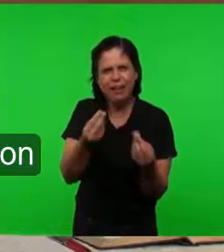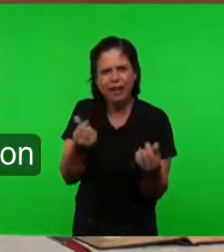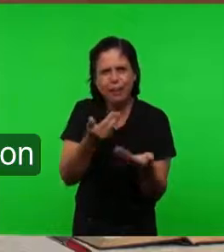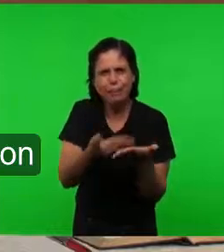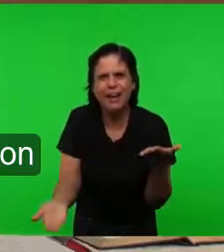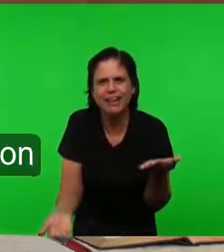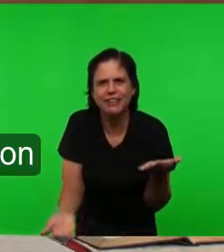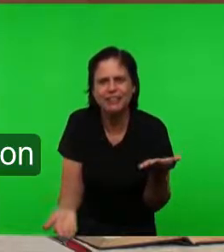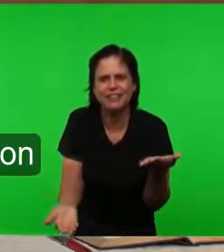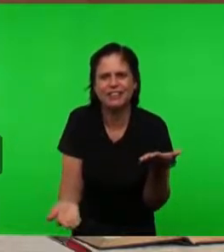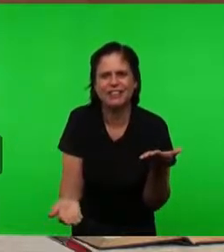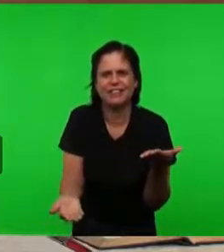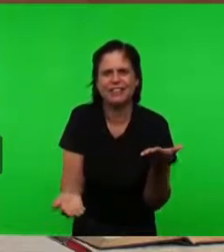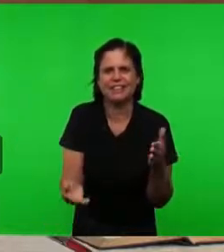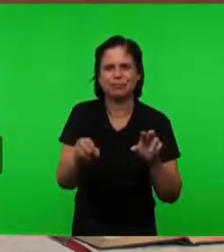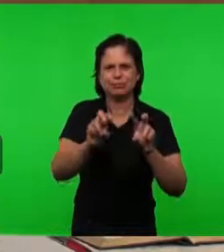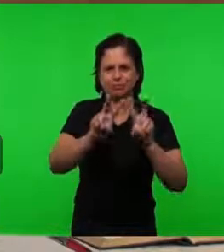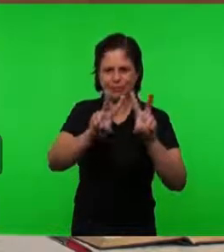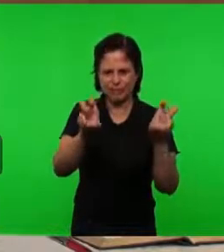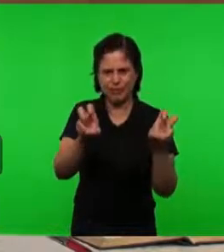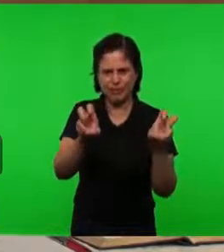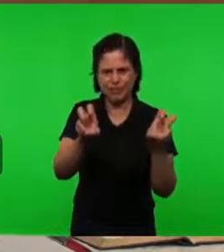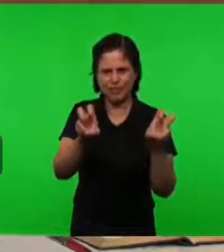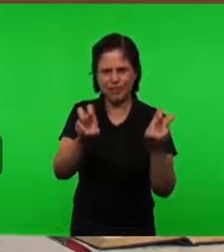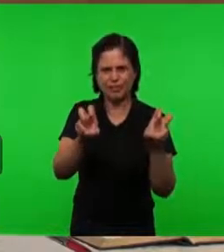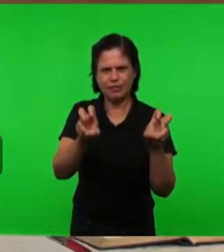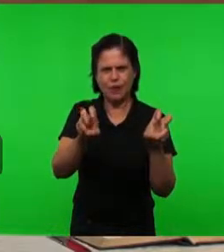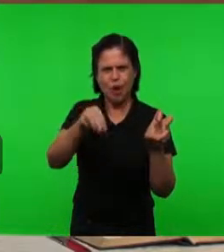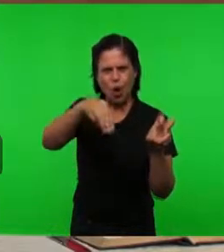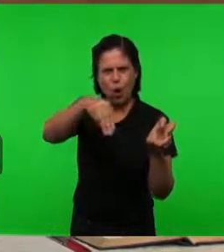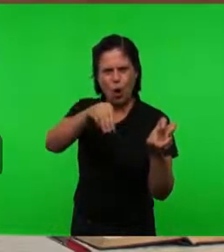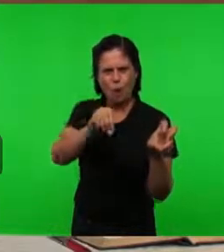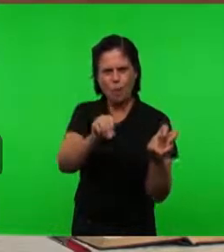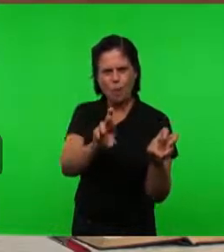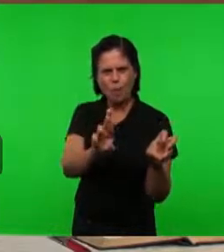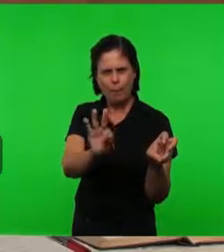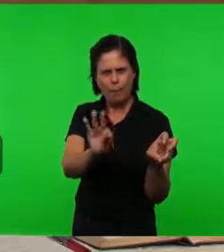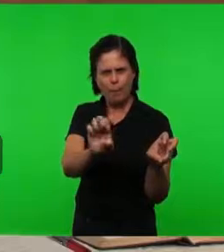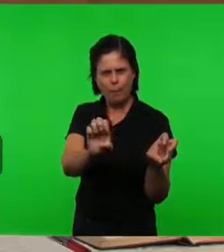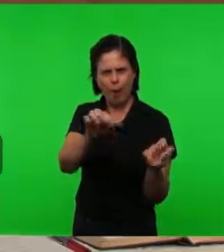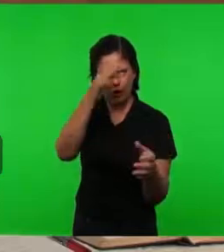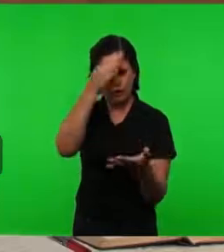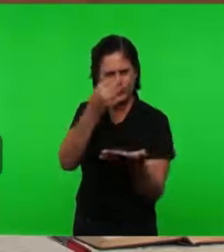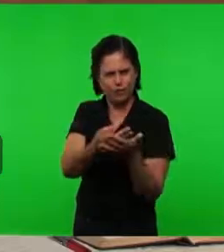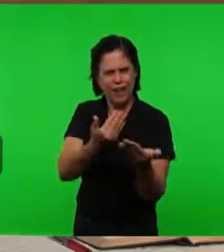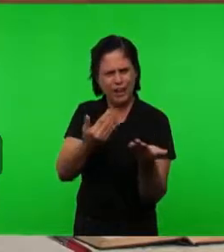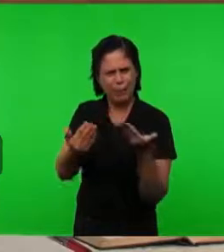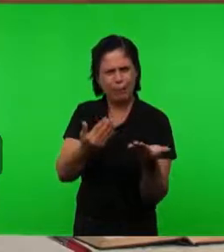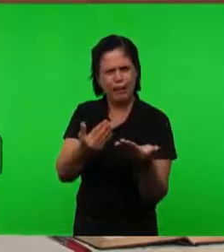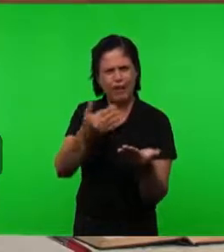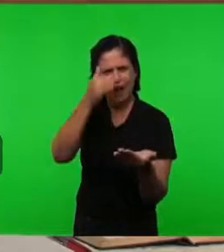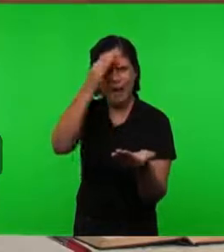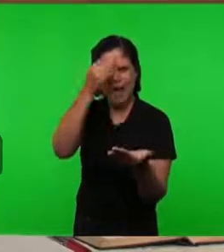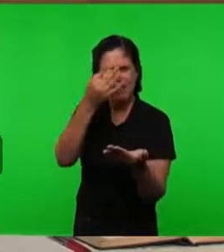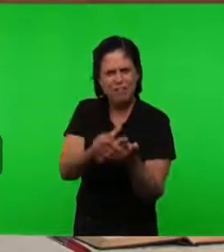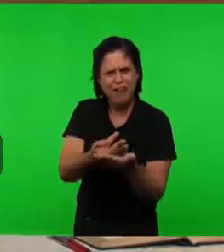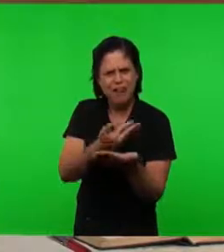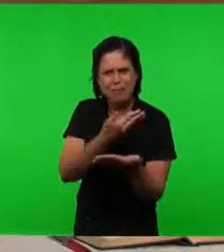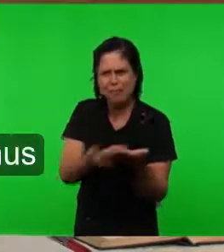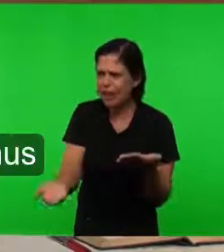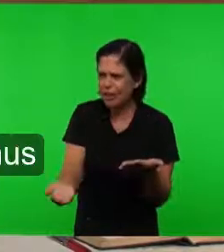Encontrar Essa expressão Da morte Da fé Aqui no capítulo 2 verso 13 De